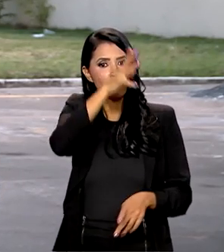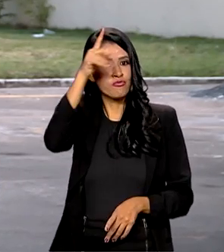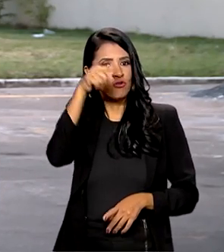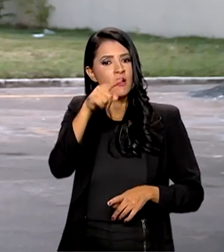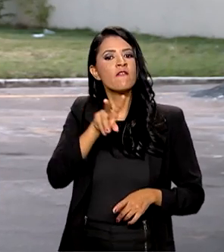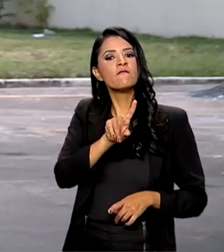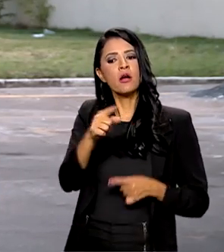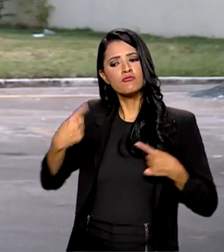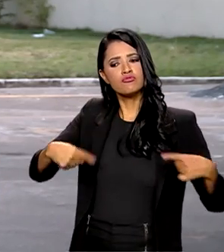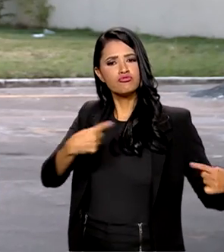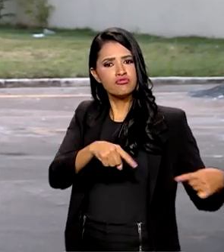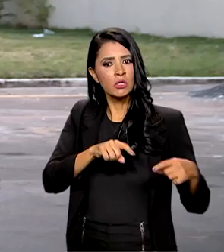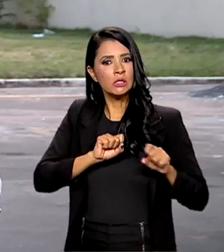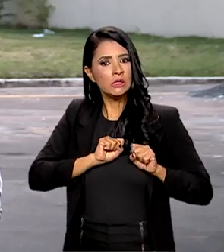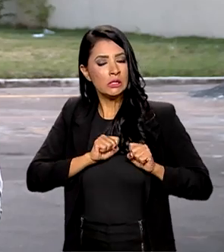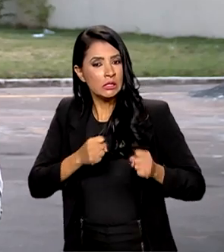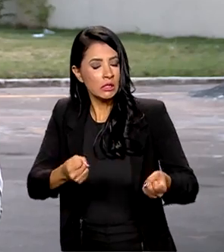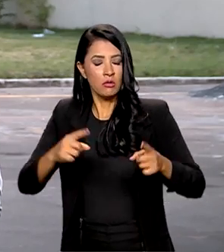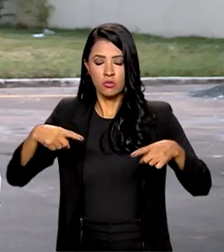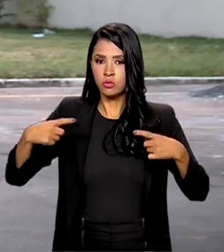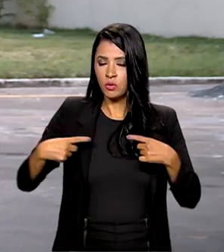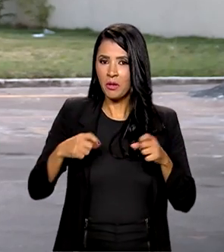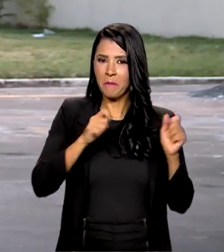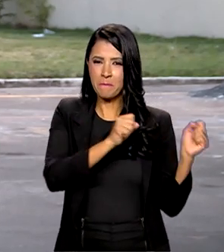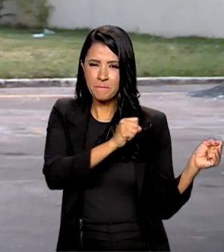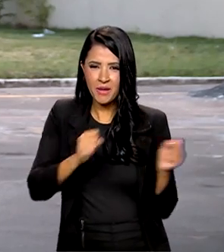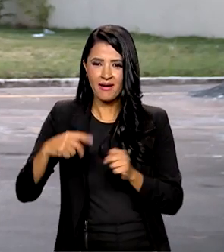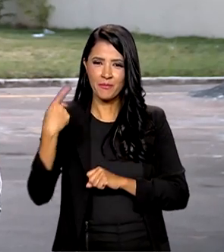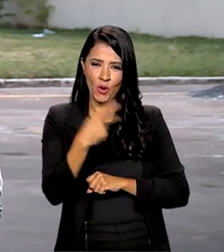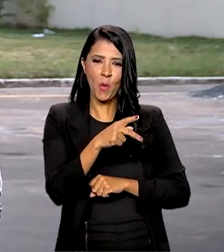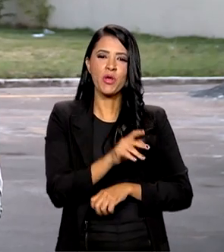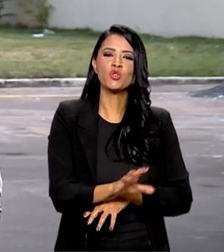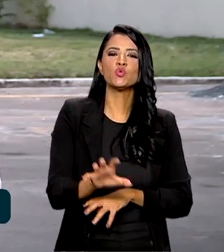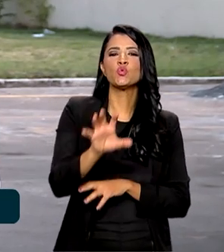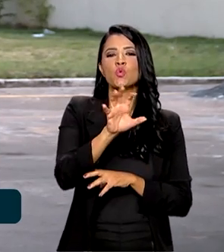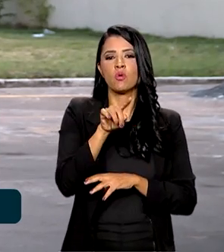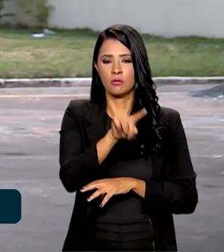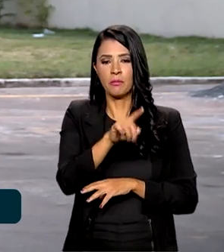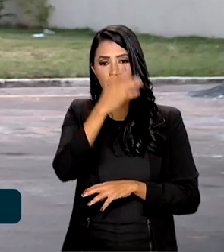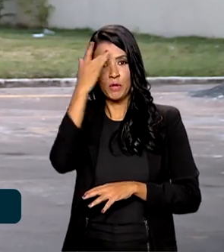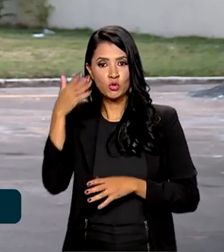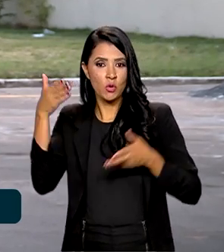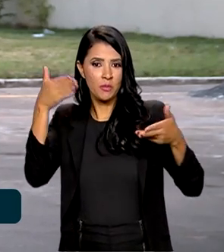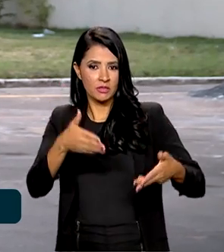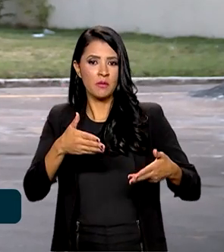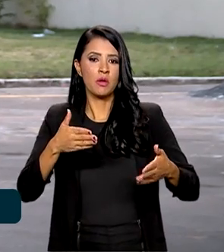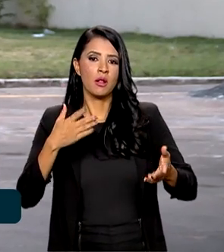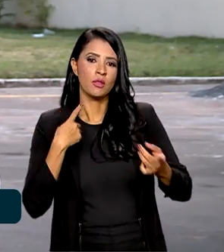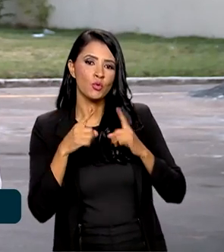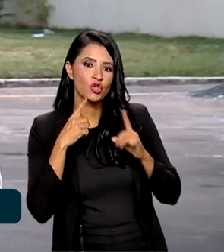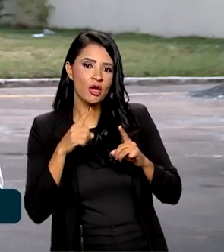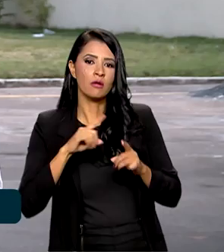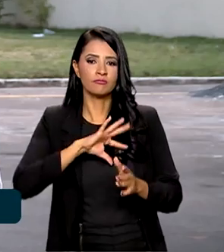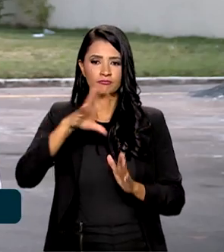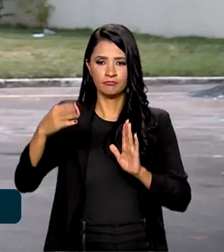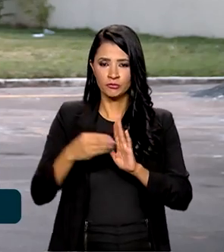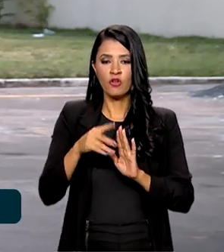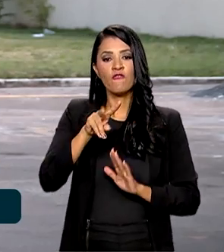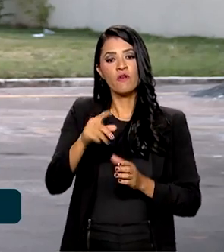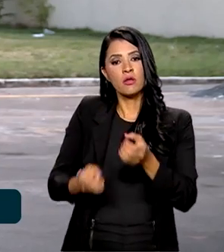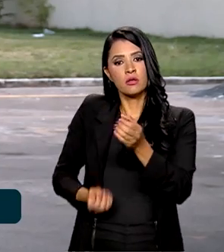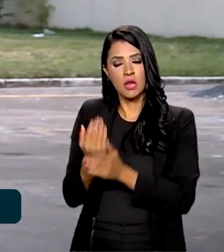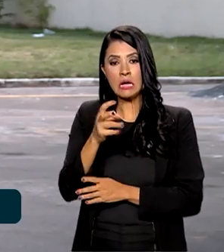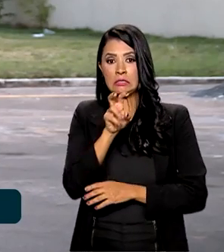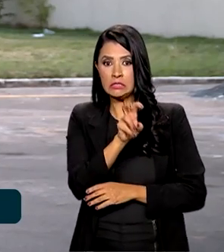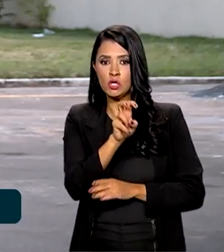debater os desafios e as potencialidades da região. Os participantes dos diálogos amazônicos vão elaborar cinco